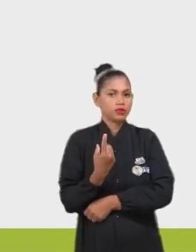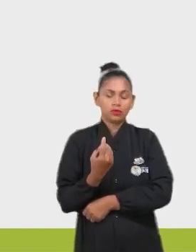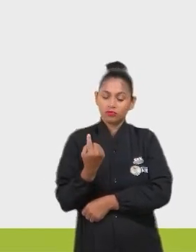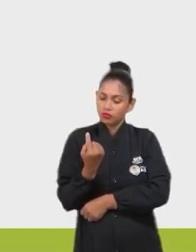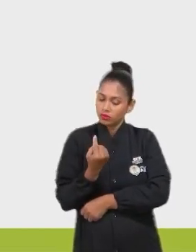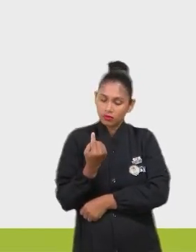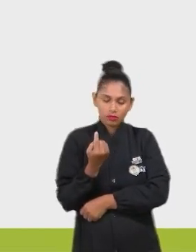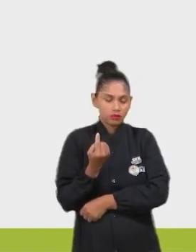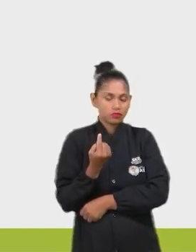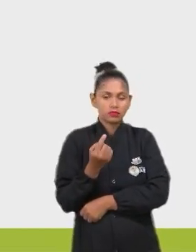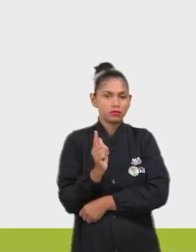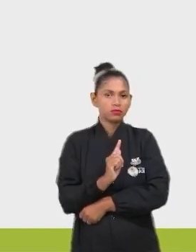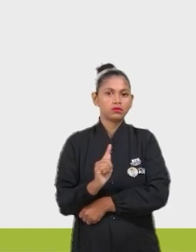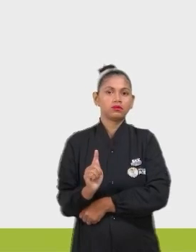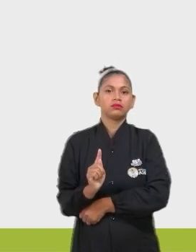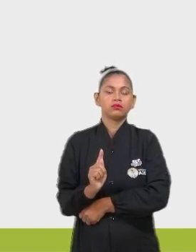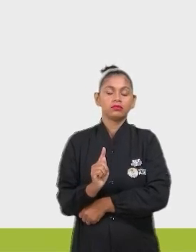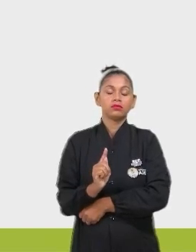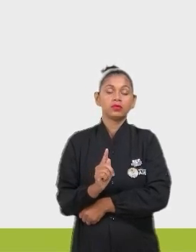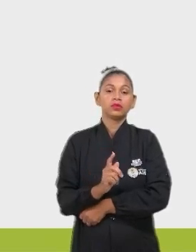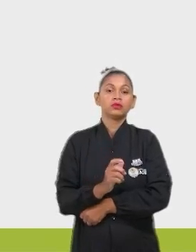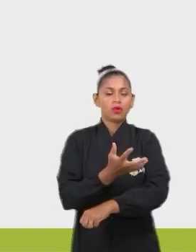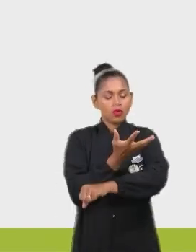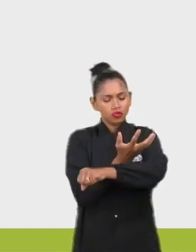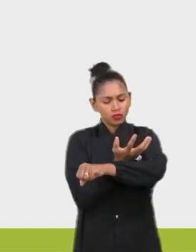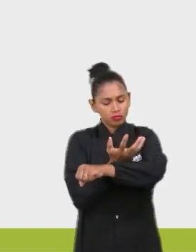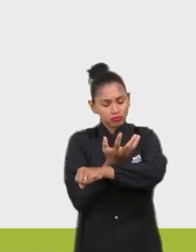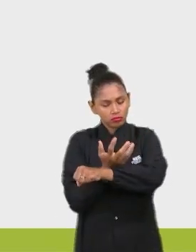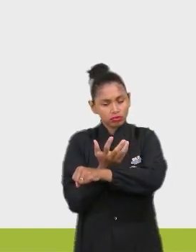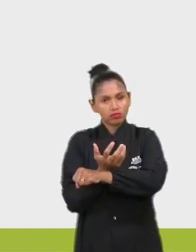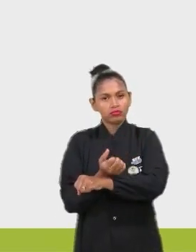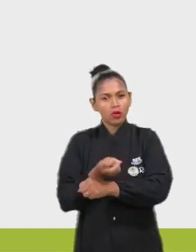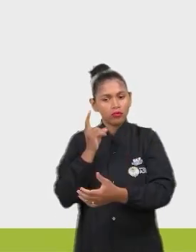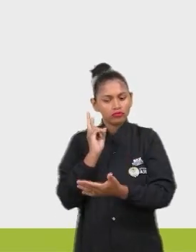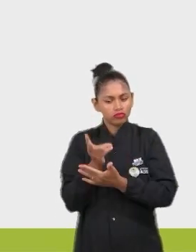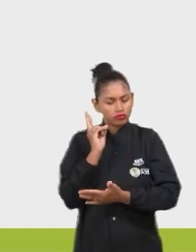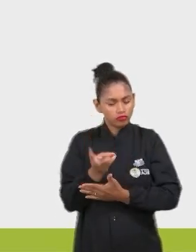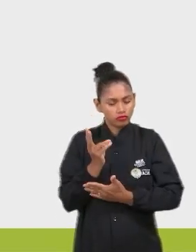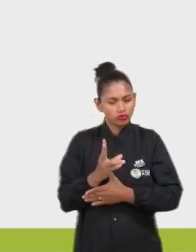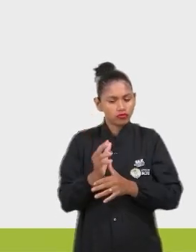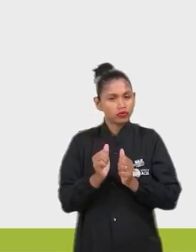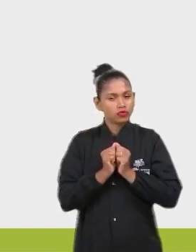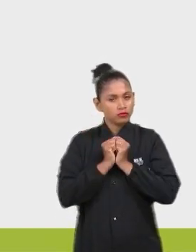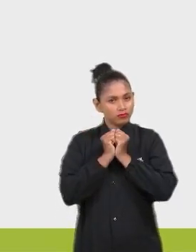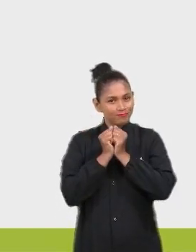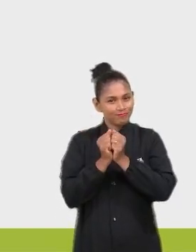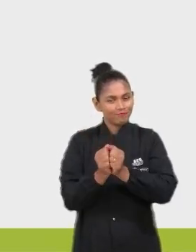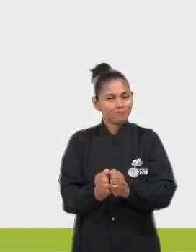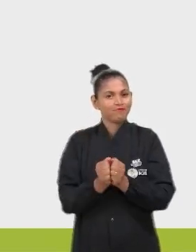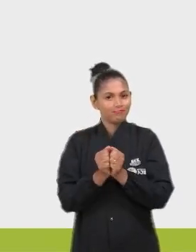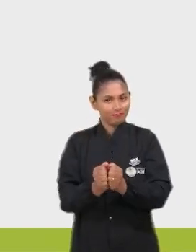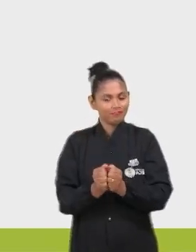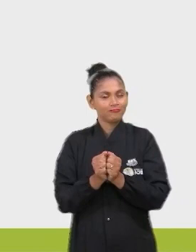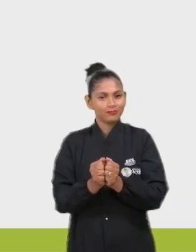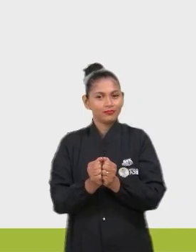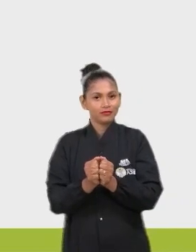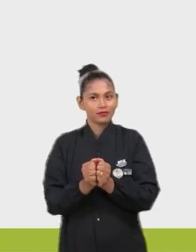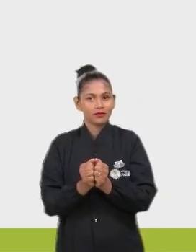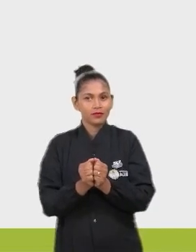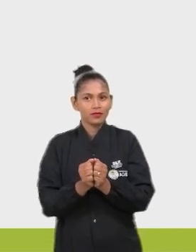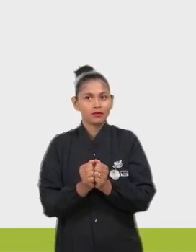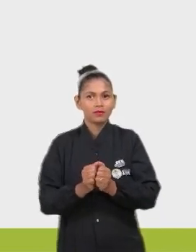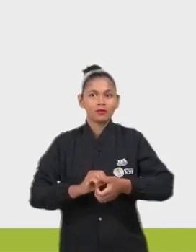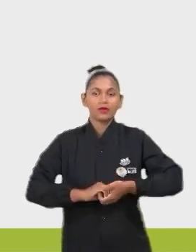sempre juntas, né? Tomara, tomara que elas permaneçam juntas para o nosso